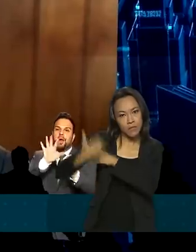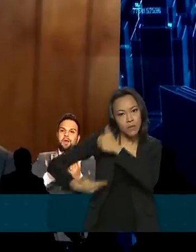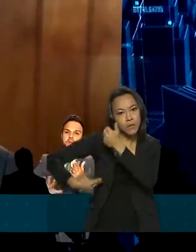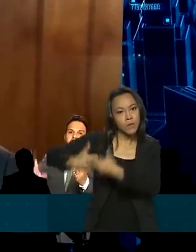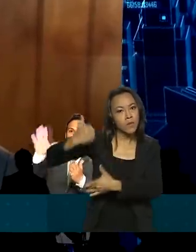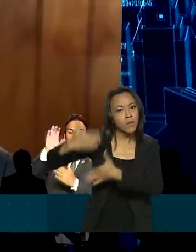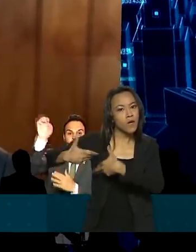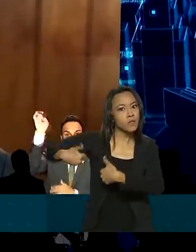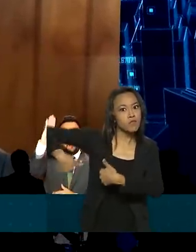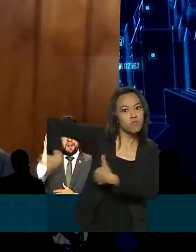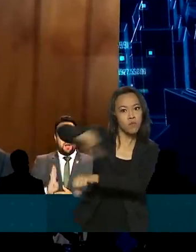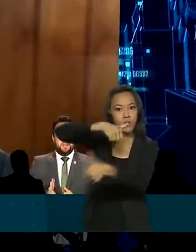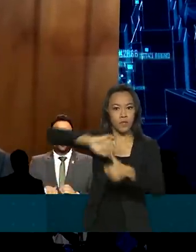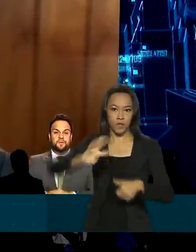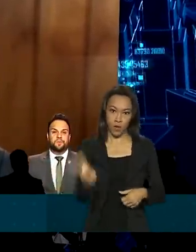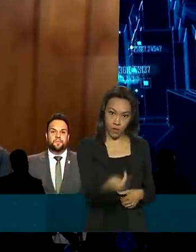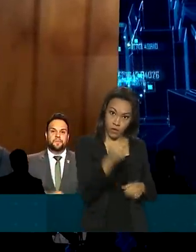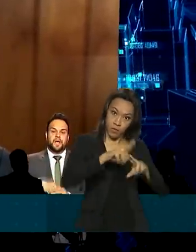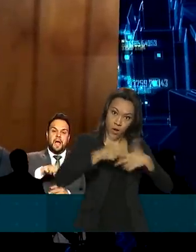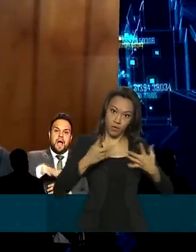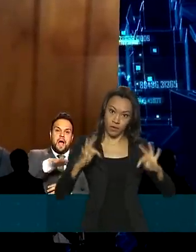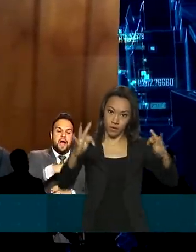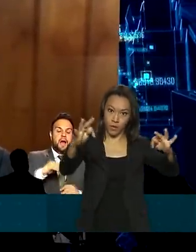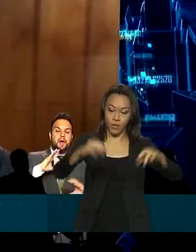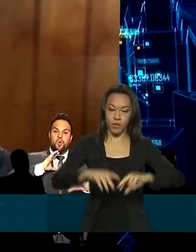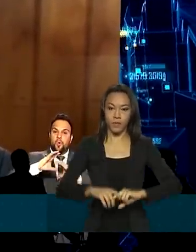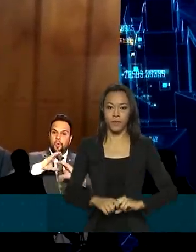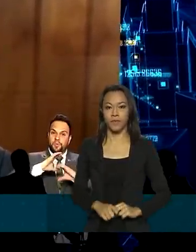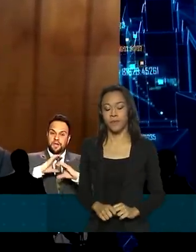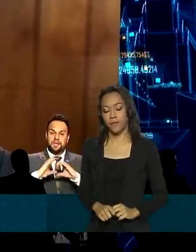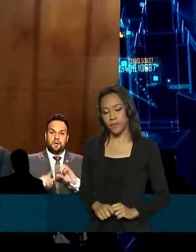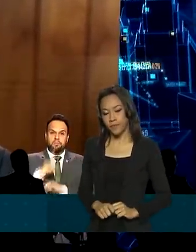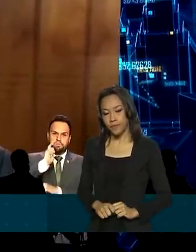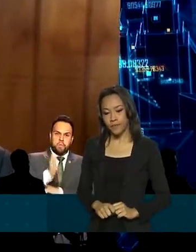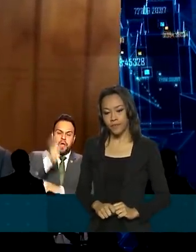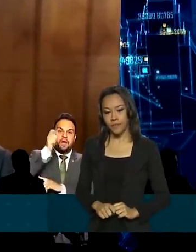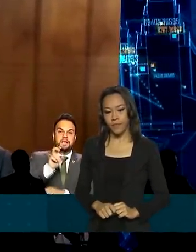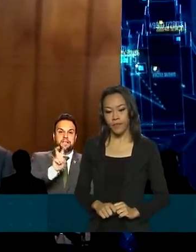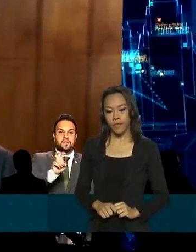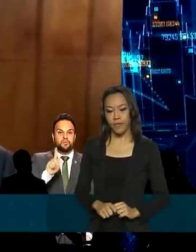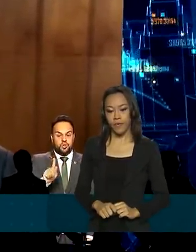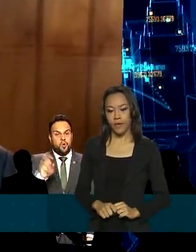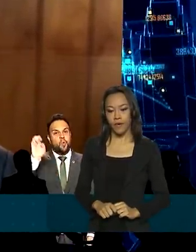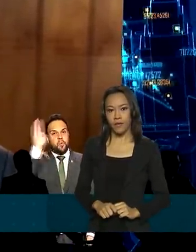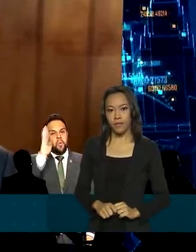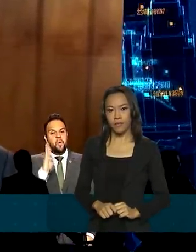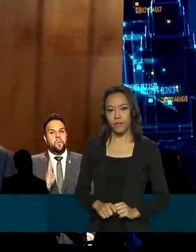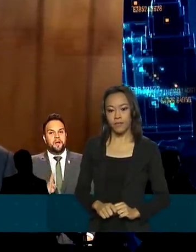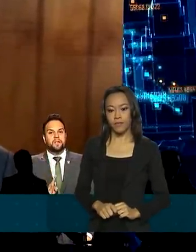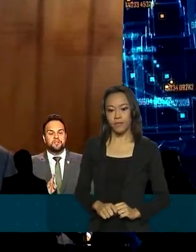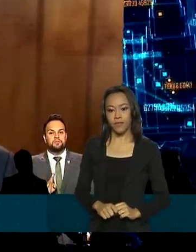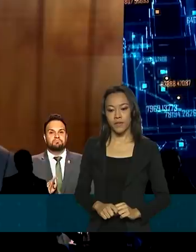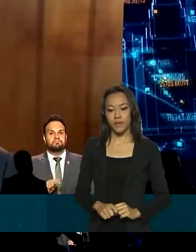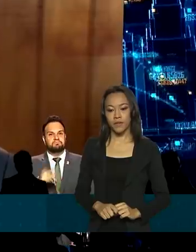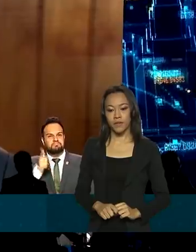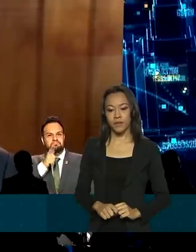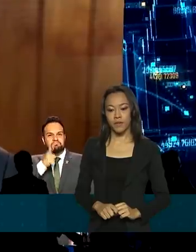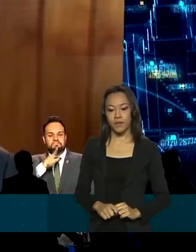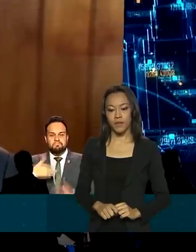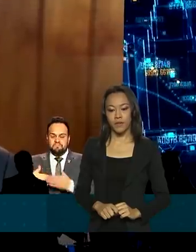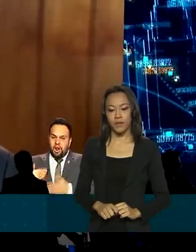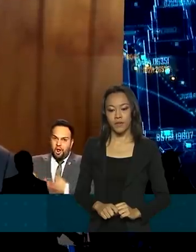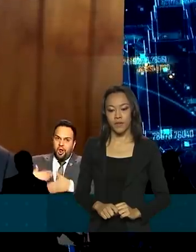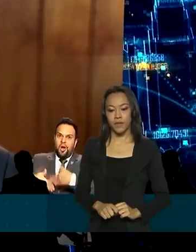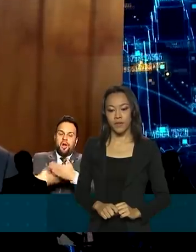a inclusão digital do país. No setor de telecomunicações, com o leilão do 5G, o Brasil deu um excepcional